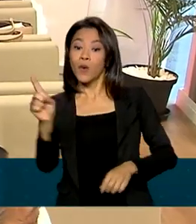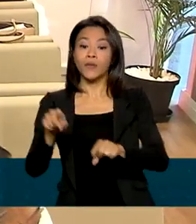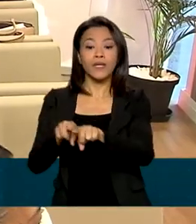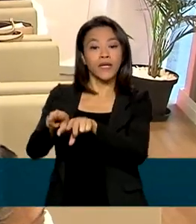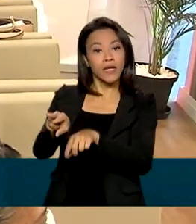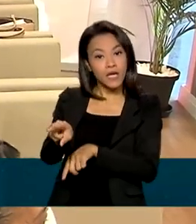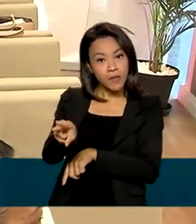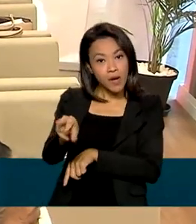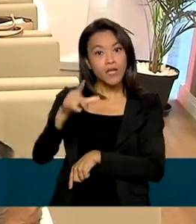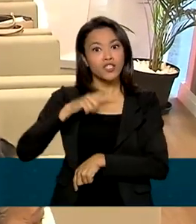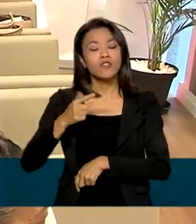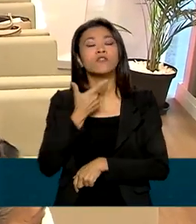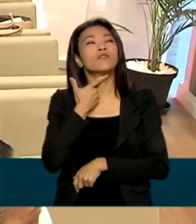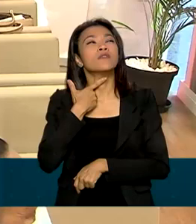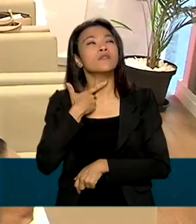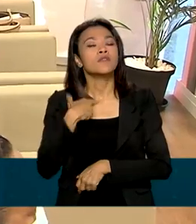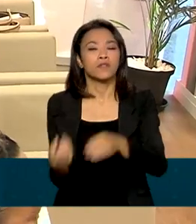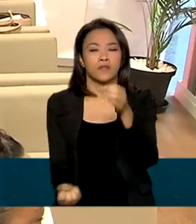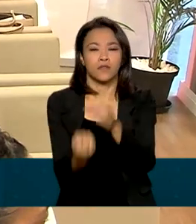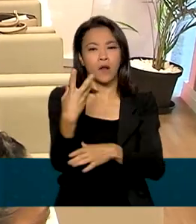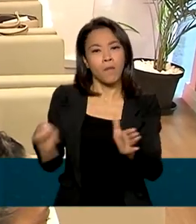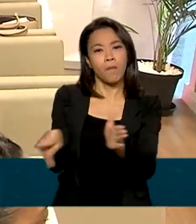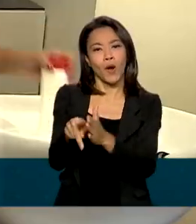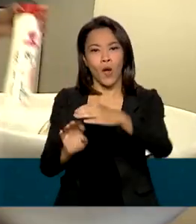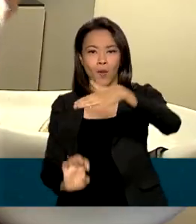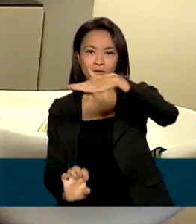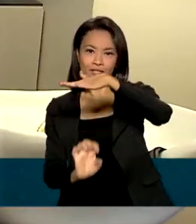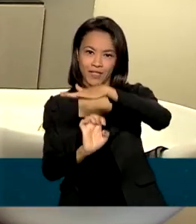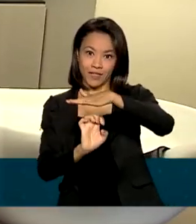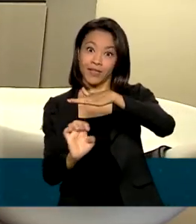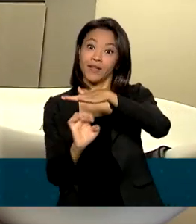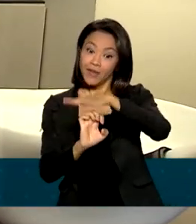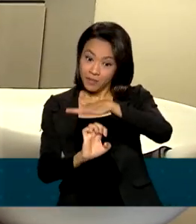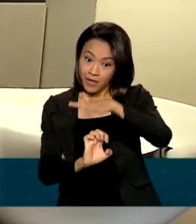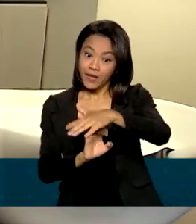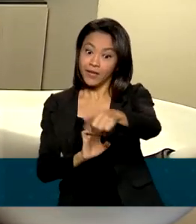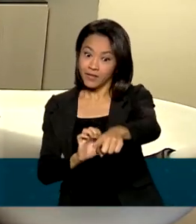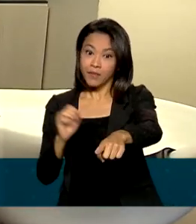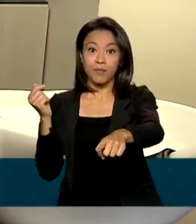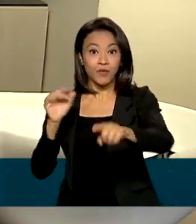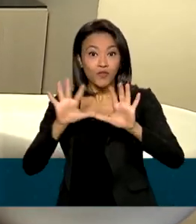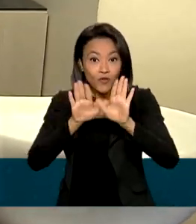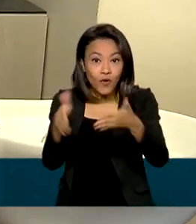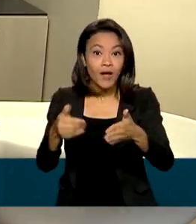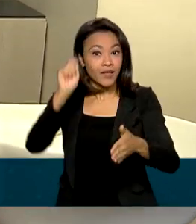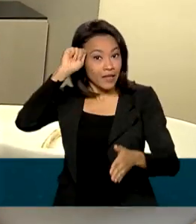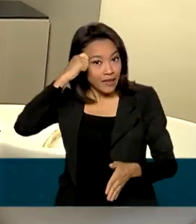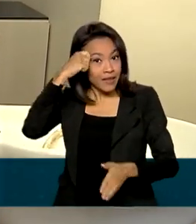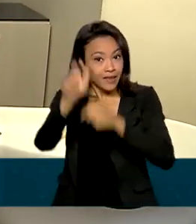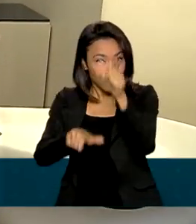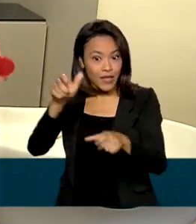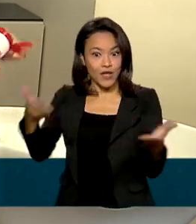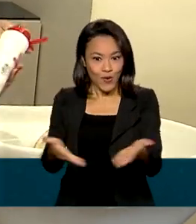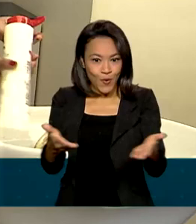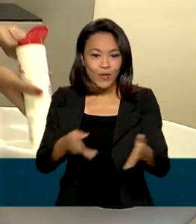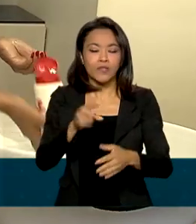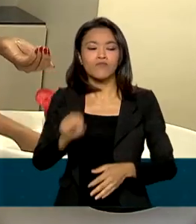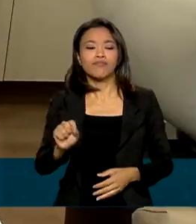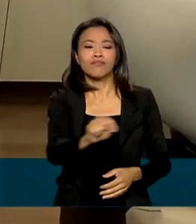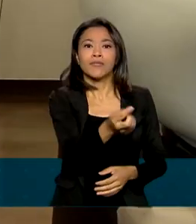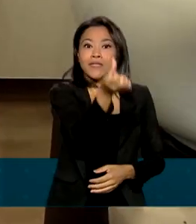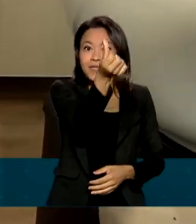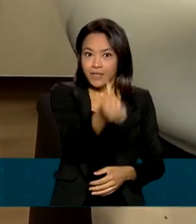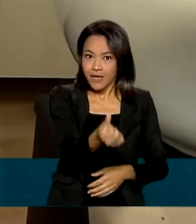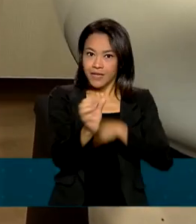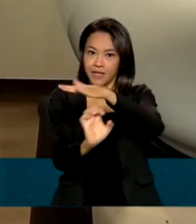o próprio negócio e investiram na beleza negra. O projeto cresceu e hoje são seis franquias no Distrito Federal,